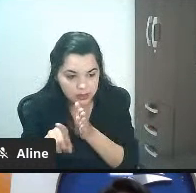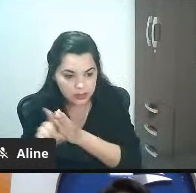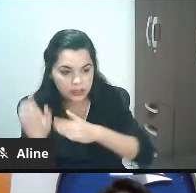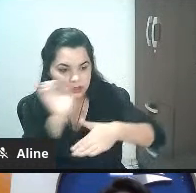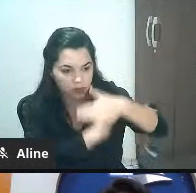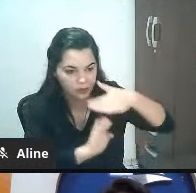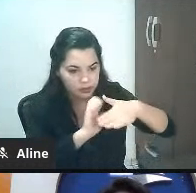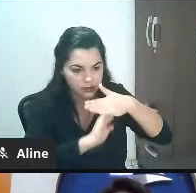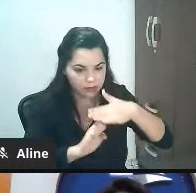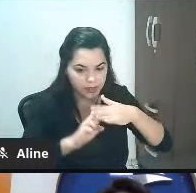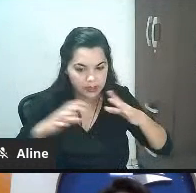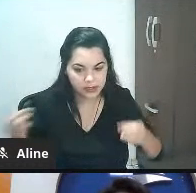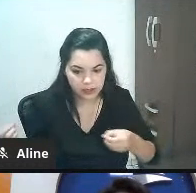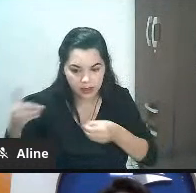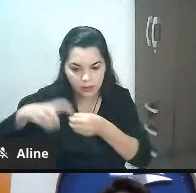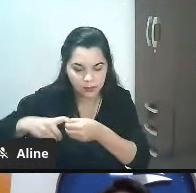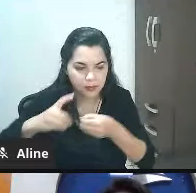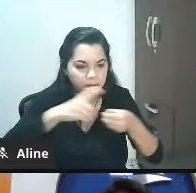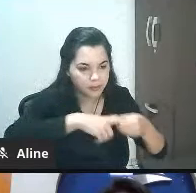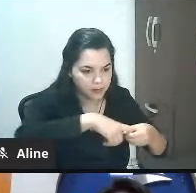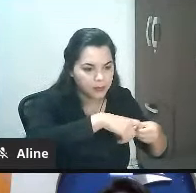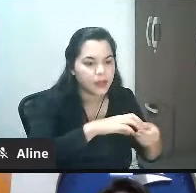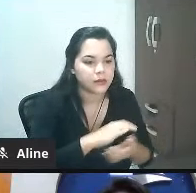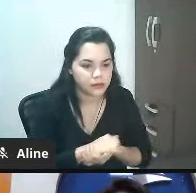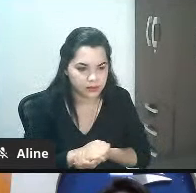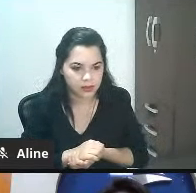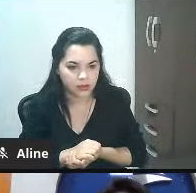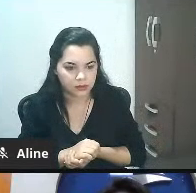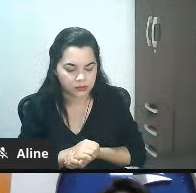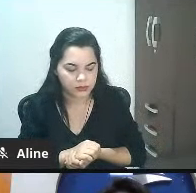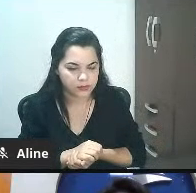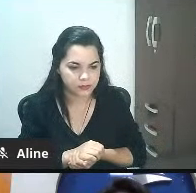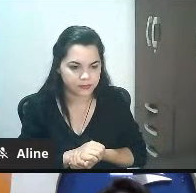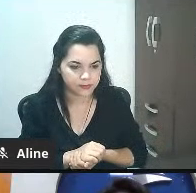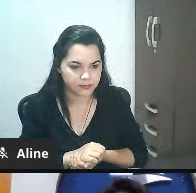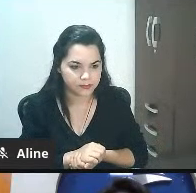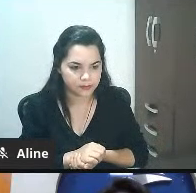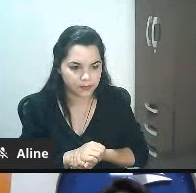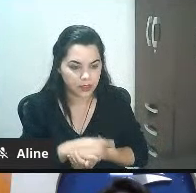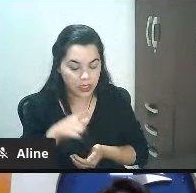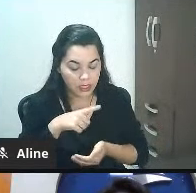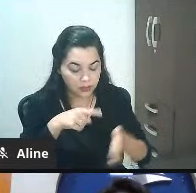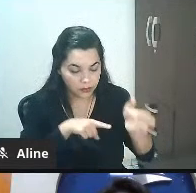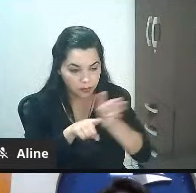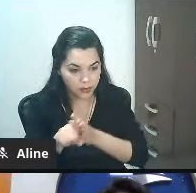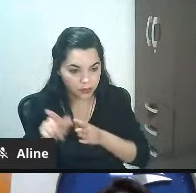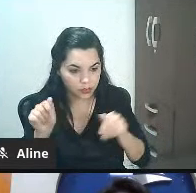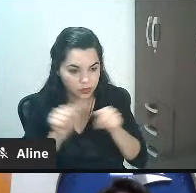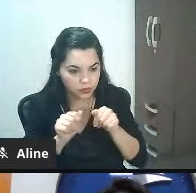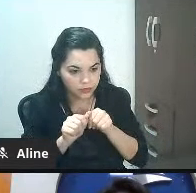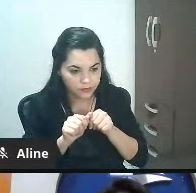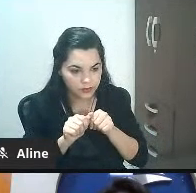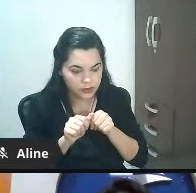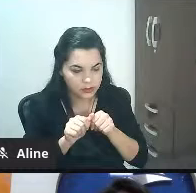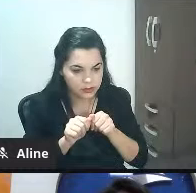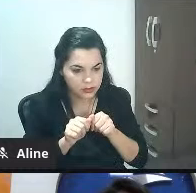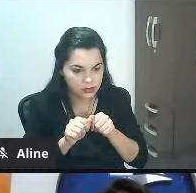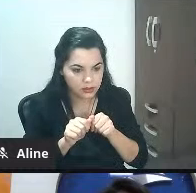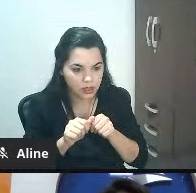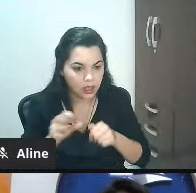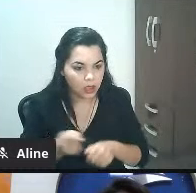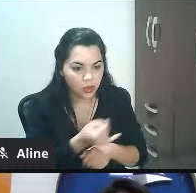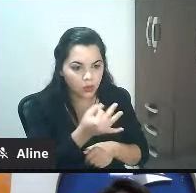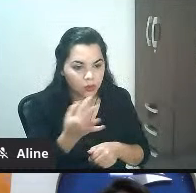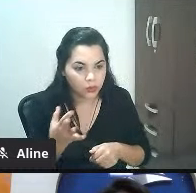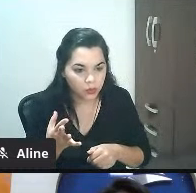parte que estavam lá conosco na mentoria e teve uma pergunta que eu fiz que era o seguinte quantos canais